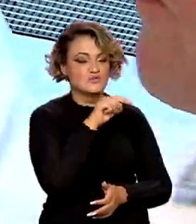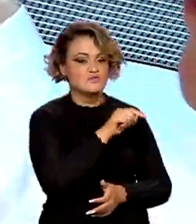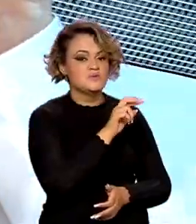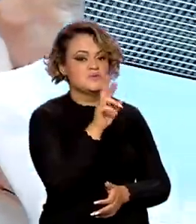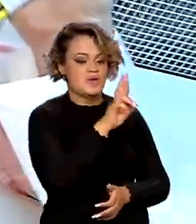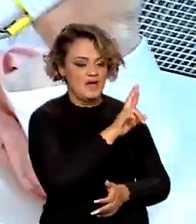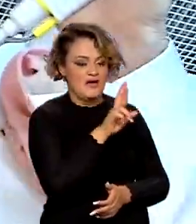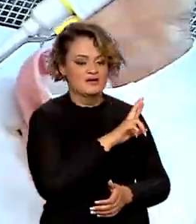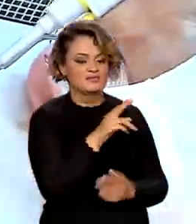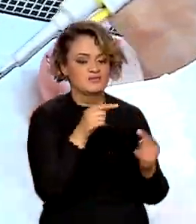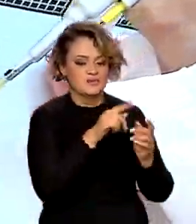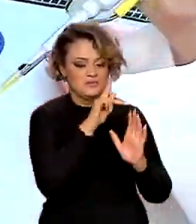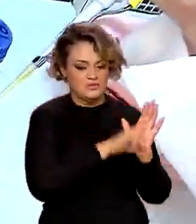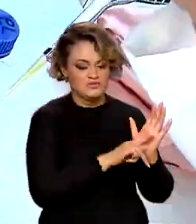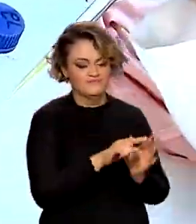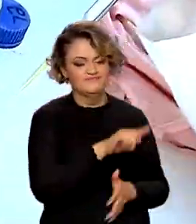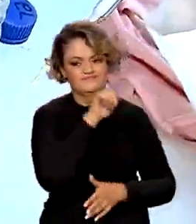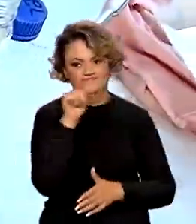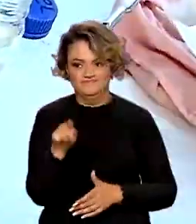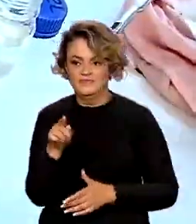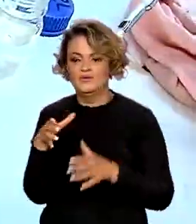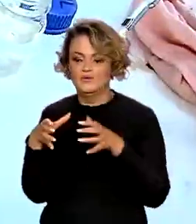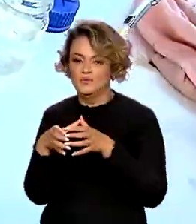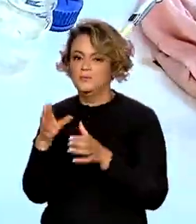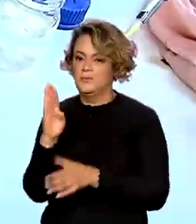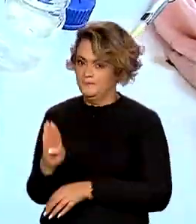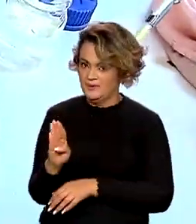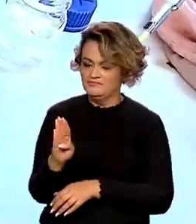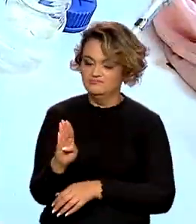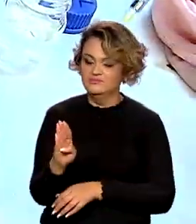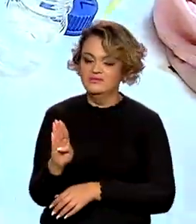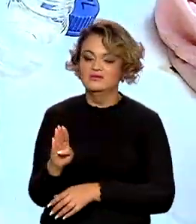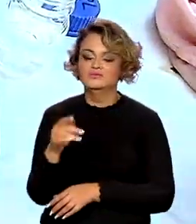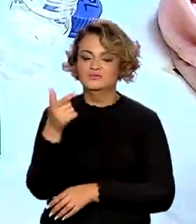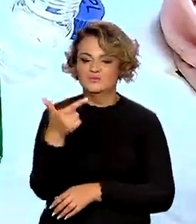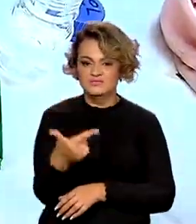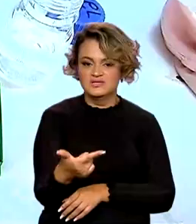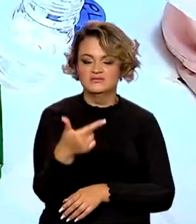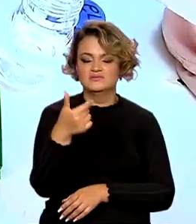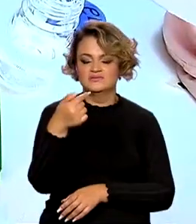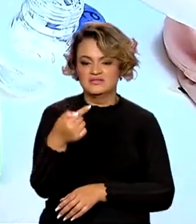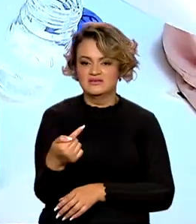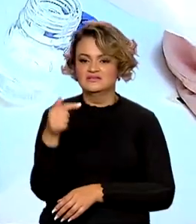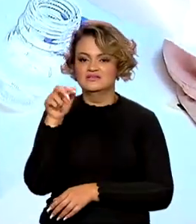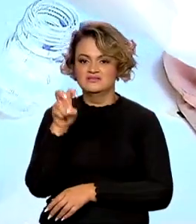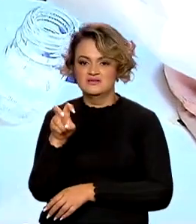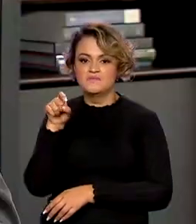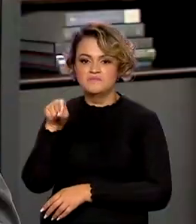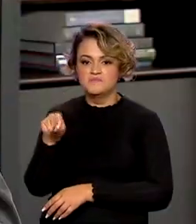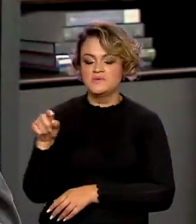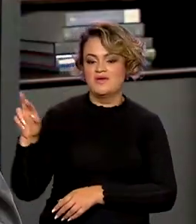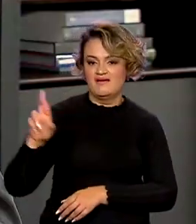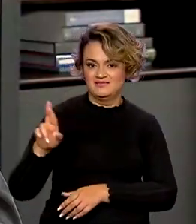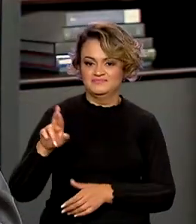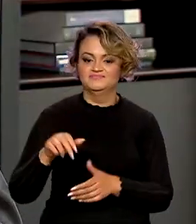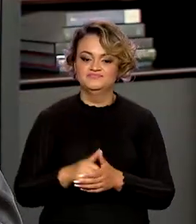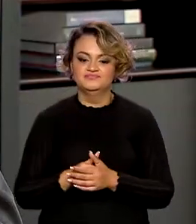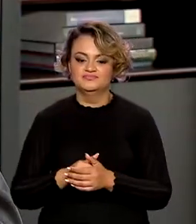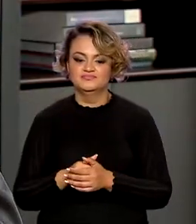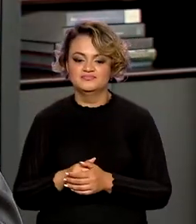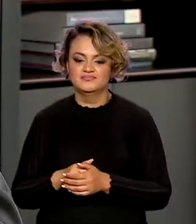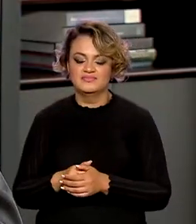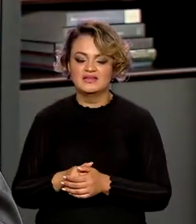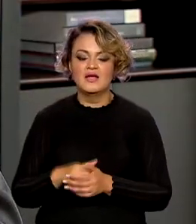reais por projeto. E o grupo B receberá 275 mil reais. O objetivo dessa